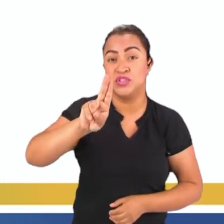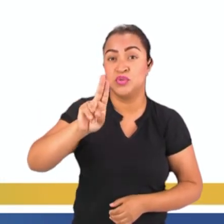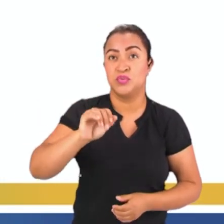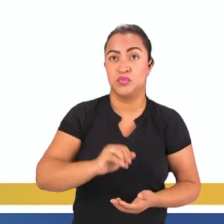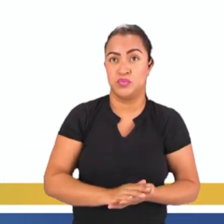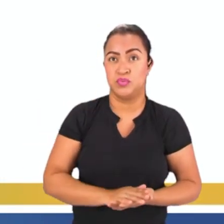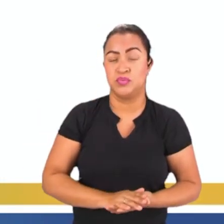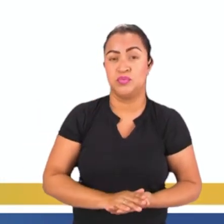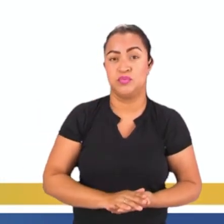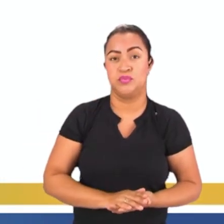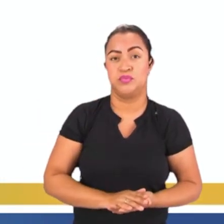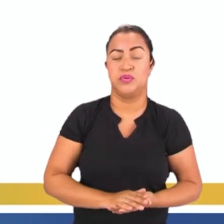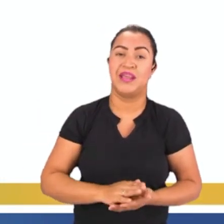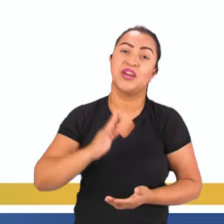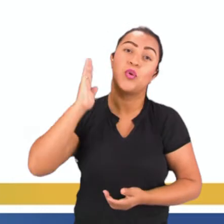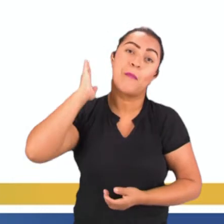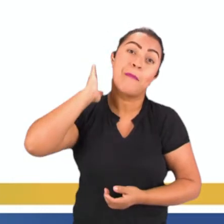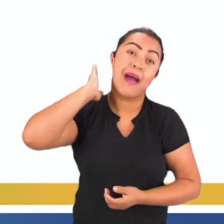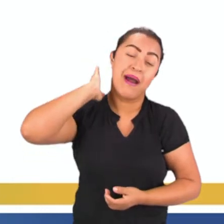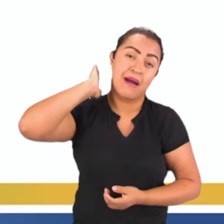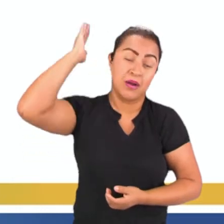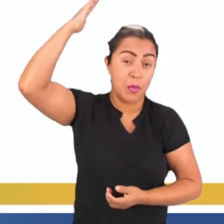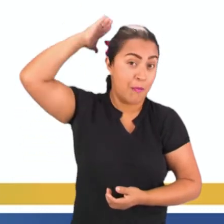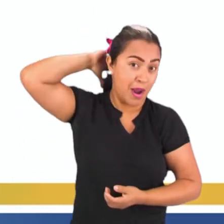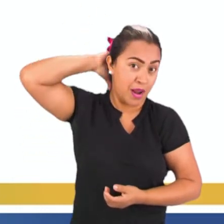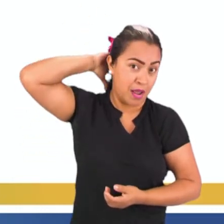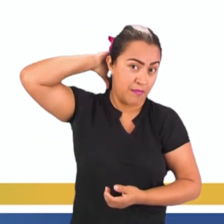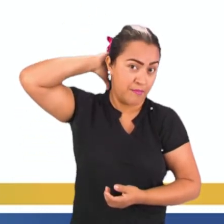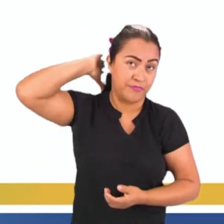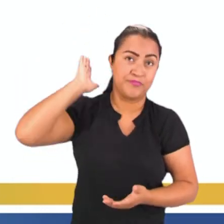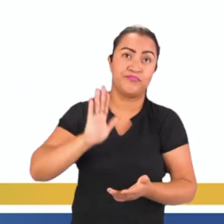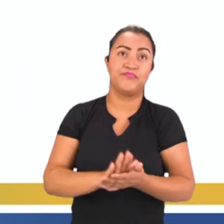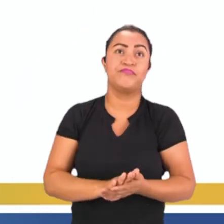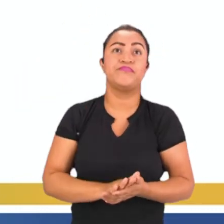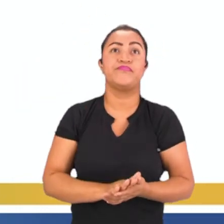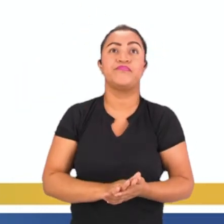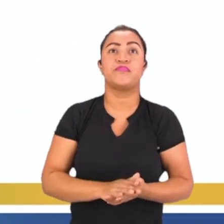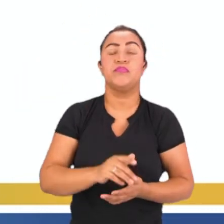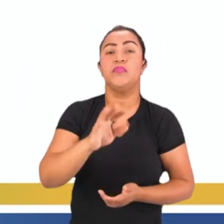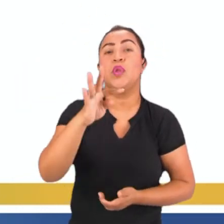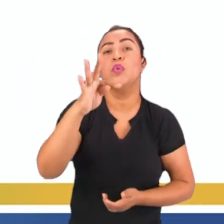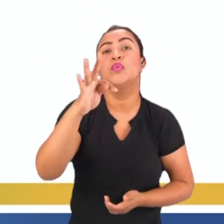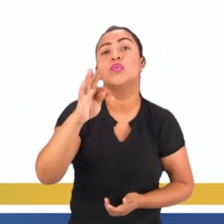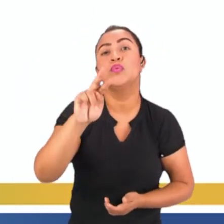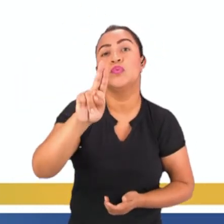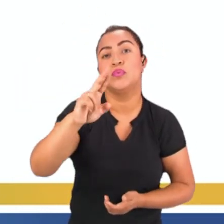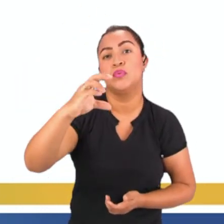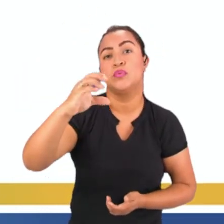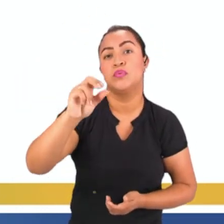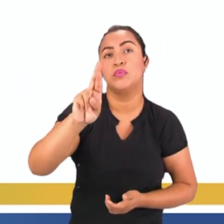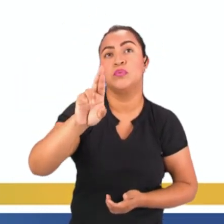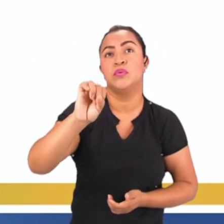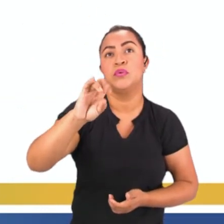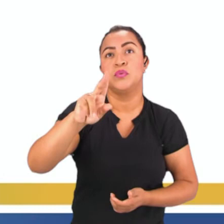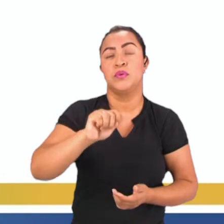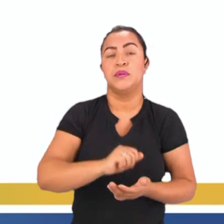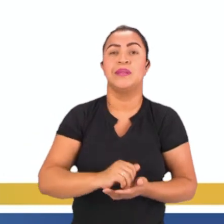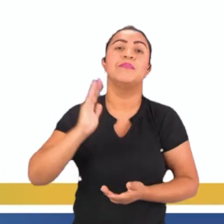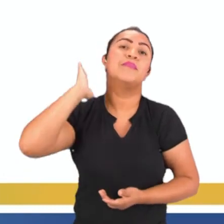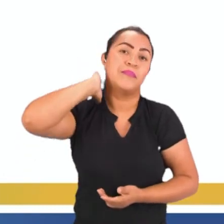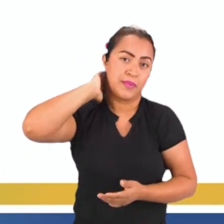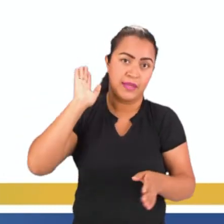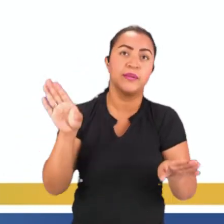Usina hidrelétrica de Tucuruí, localizada no Rio Tocantins, também no Estado do Pará. Certo? Vamos lá.